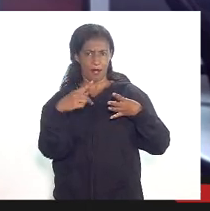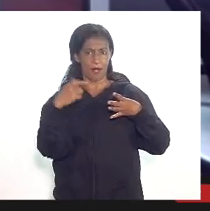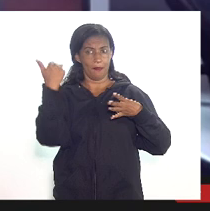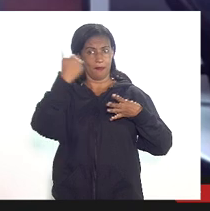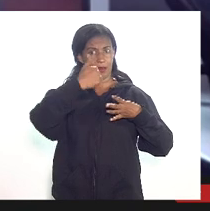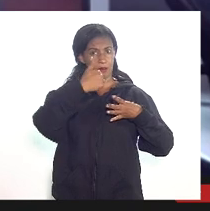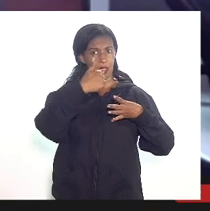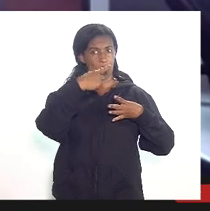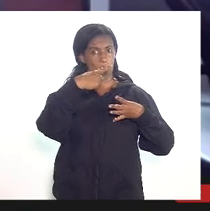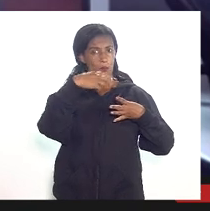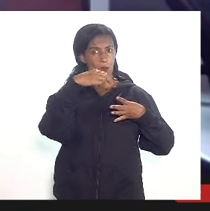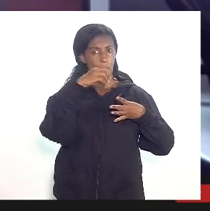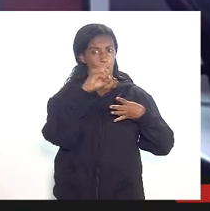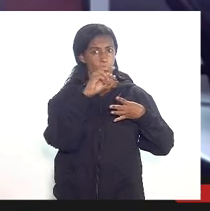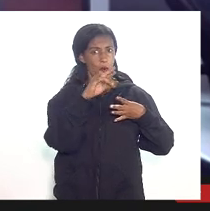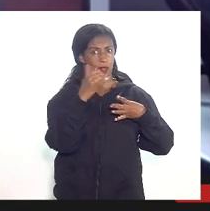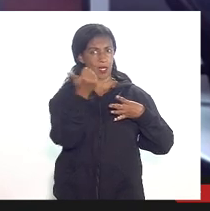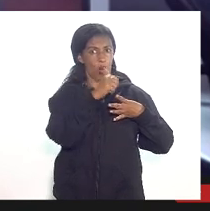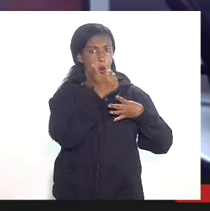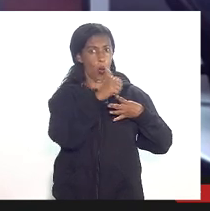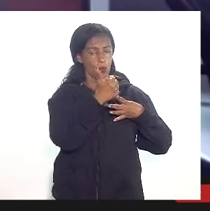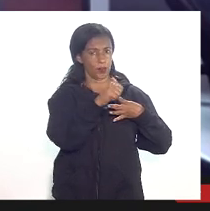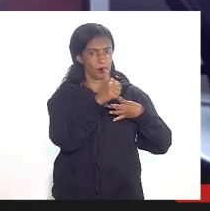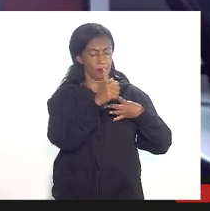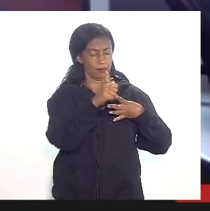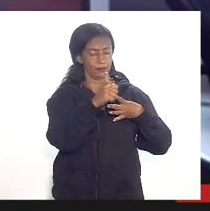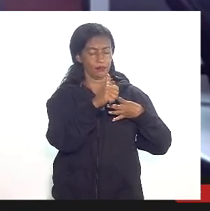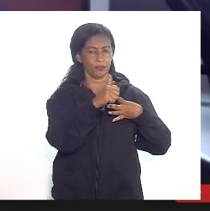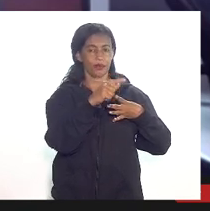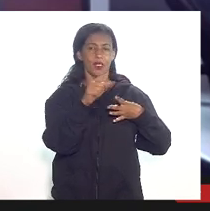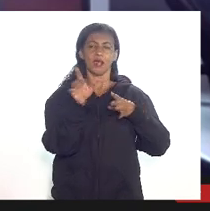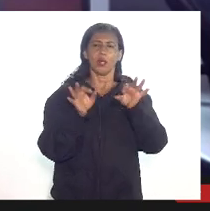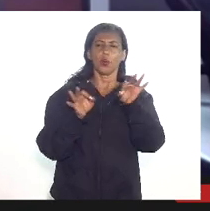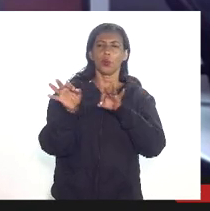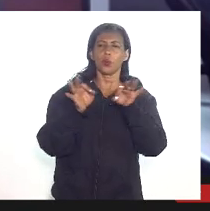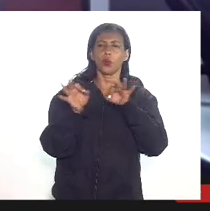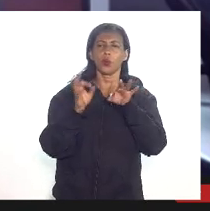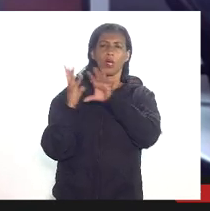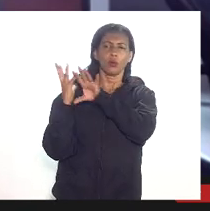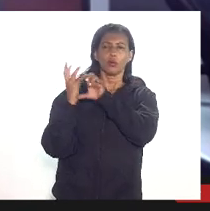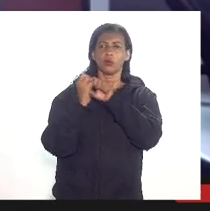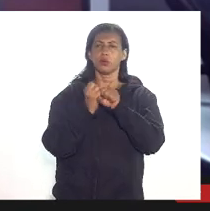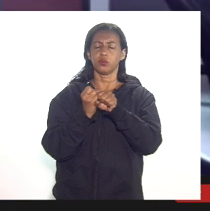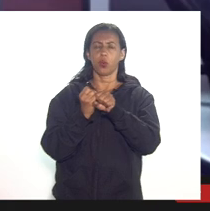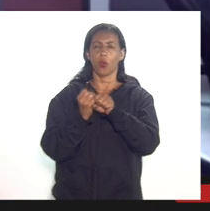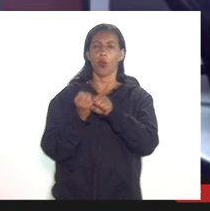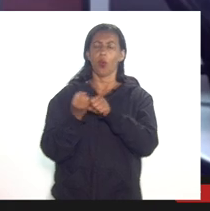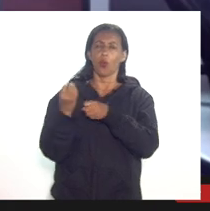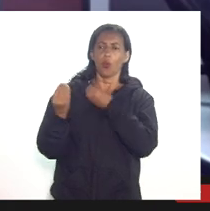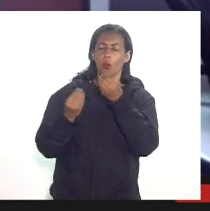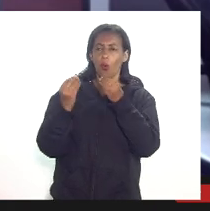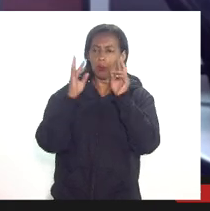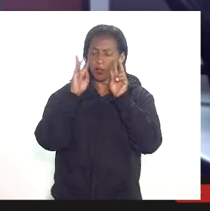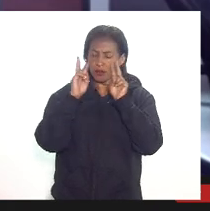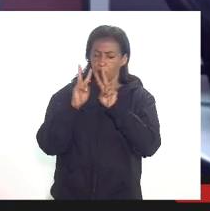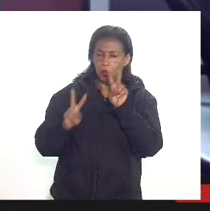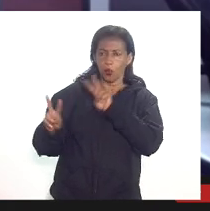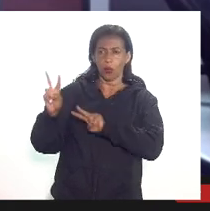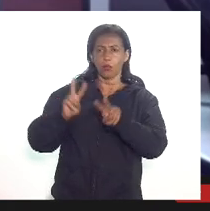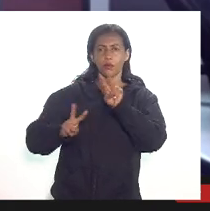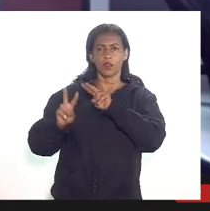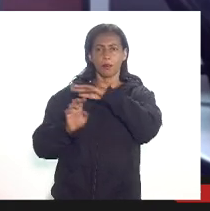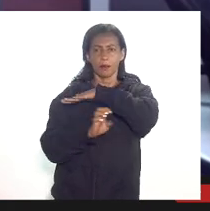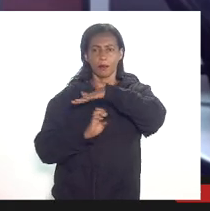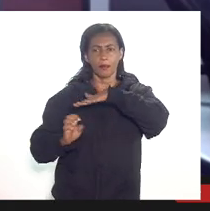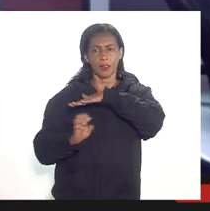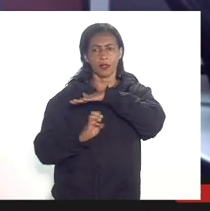portaria ANP 11 de 99 que disciplina o plano de contas que deve ser observado pelas concessionárias em